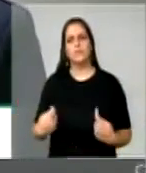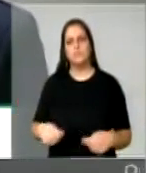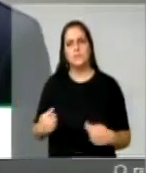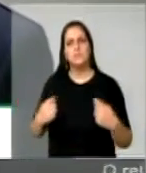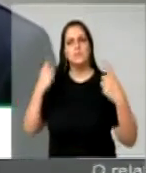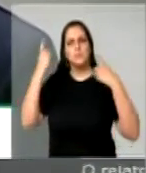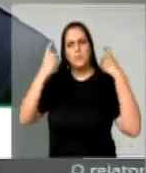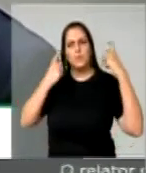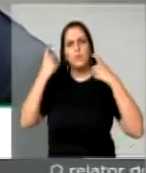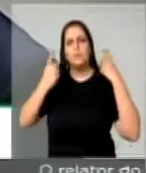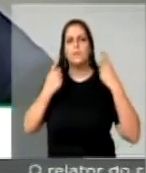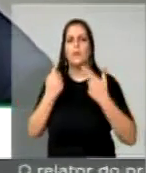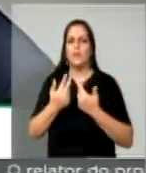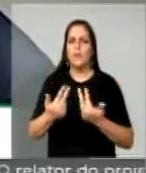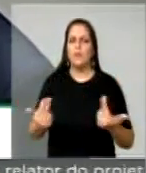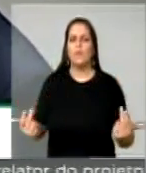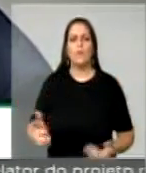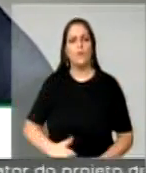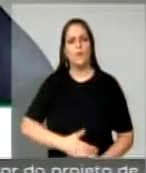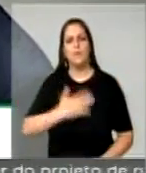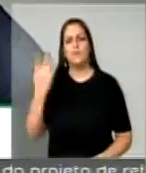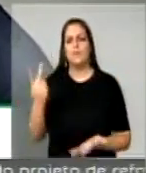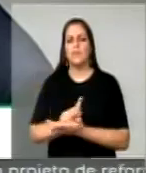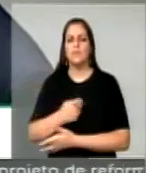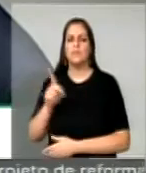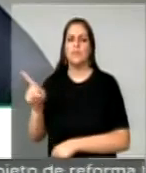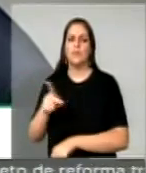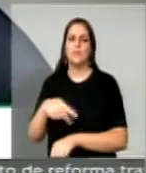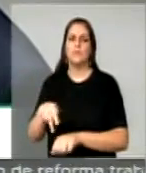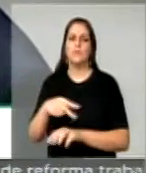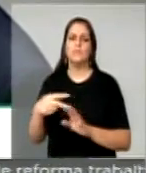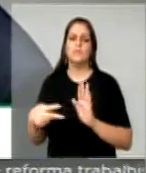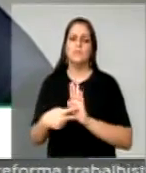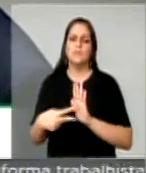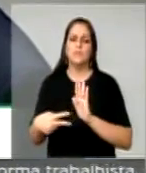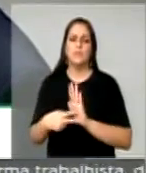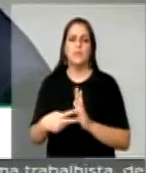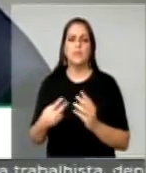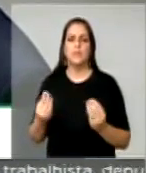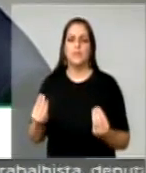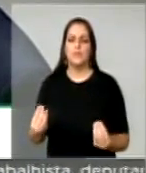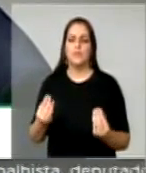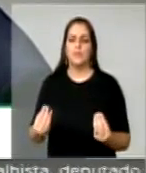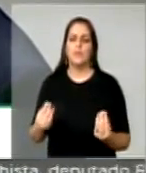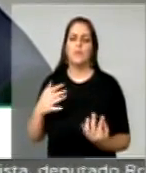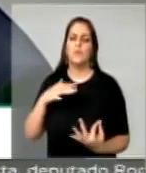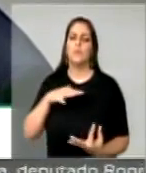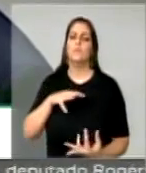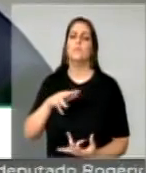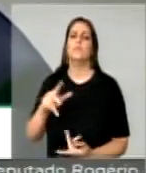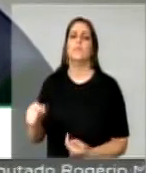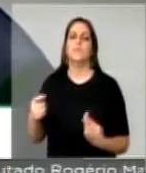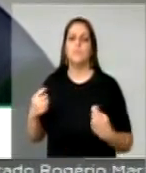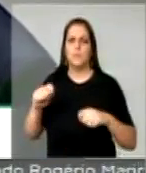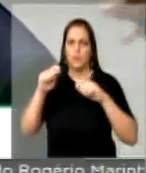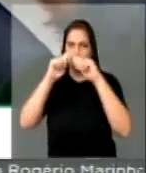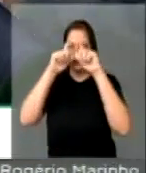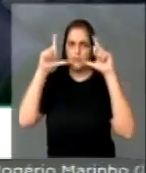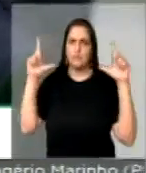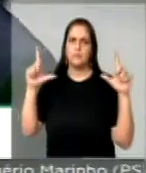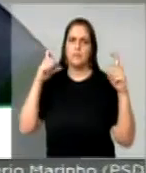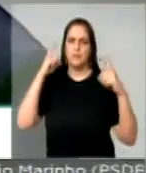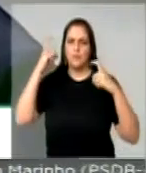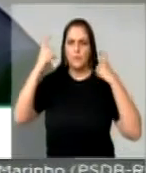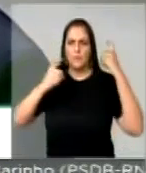preocupado com essa questão que aconteceu com a Síria, afeta o mundo, afeta o globo e nós temos que ter a preocupação a